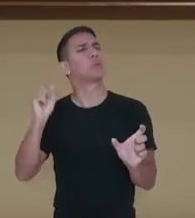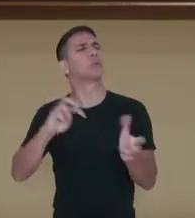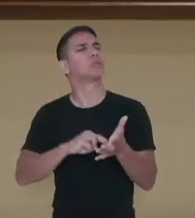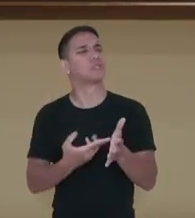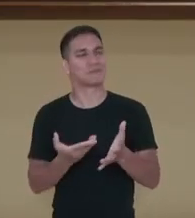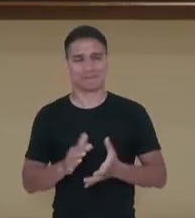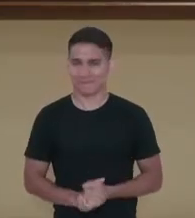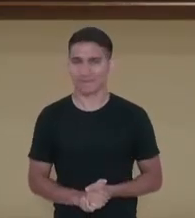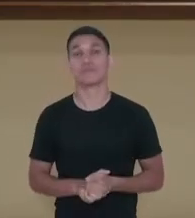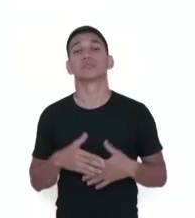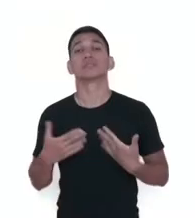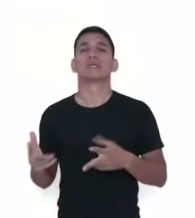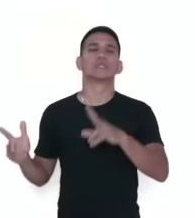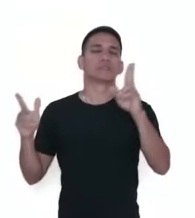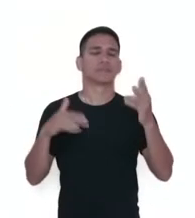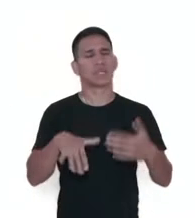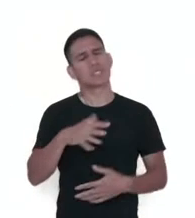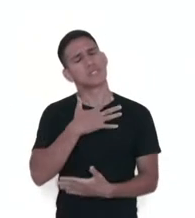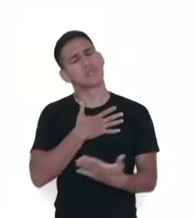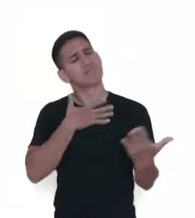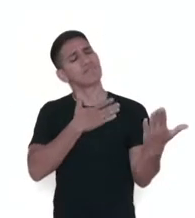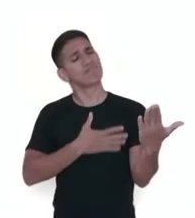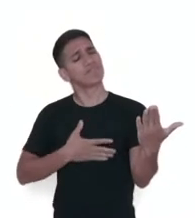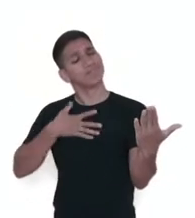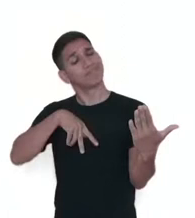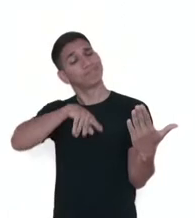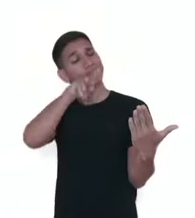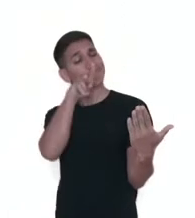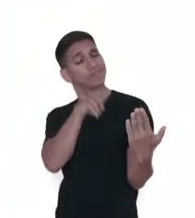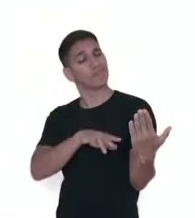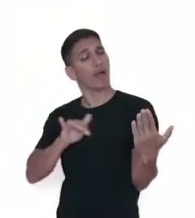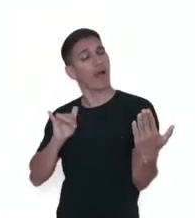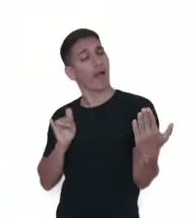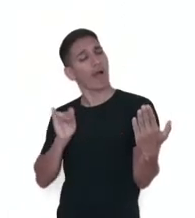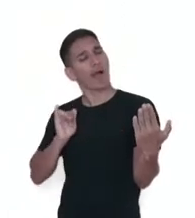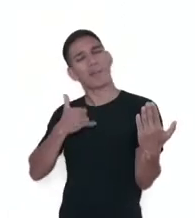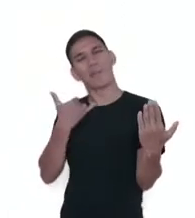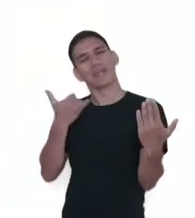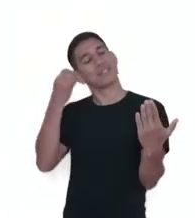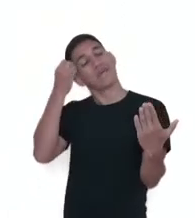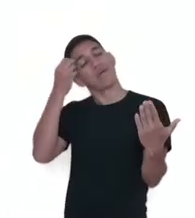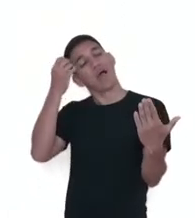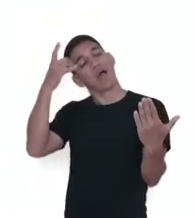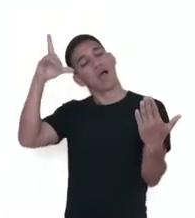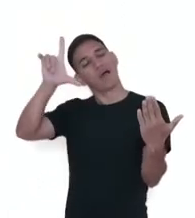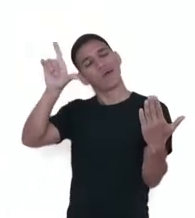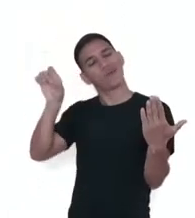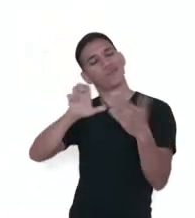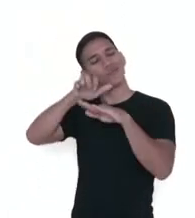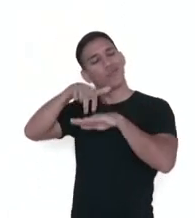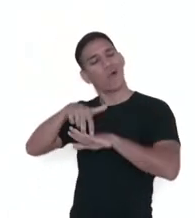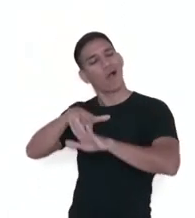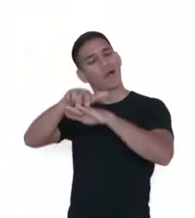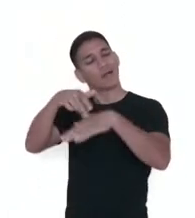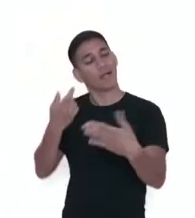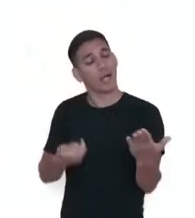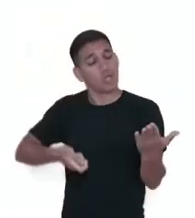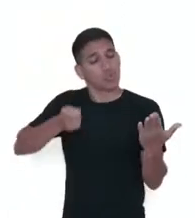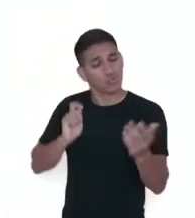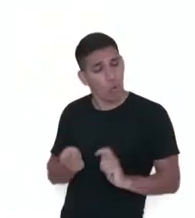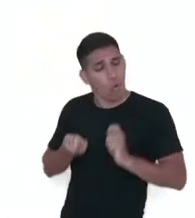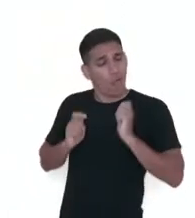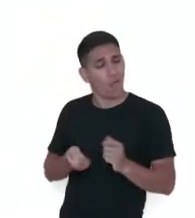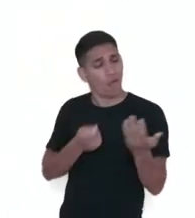isso. Tão comodamente que eu estava lendo, como quem viaja num raio de lua, num tapete mágico, num trenó, num